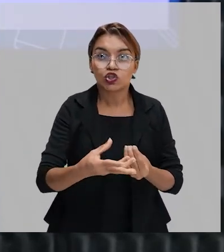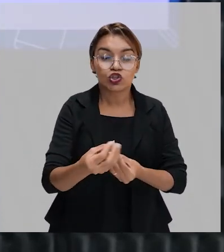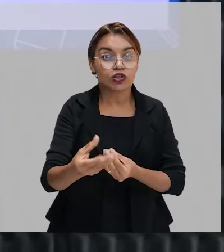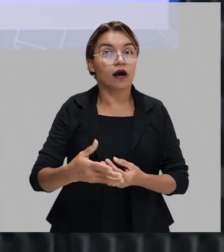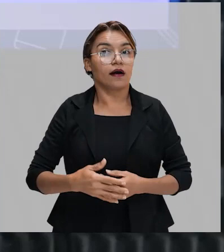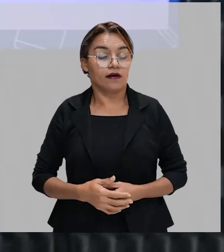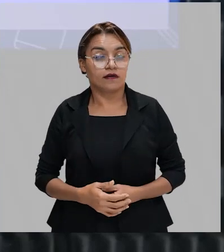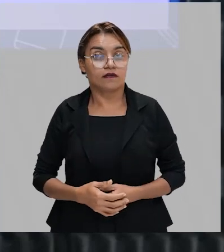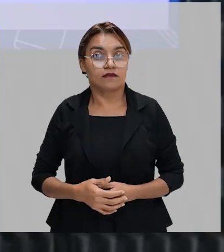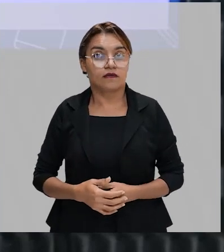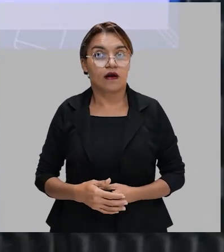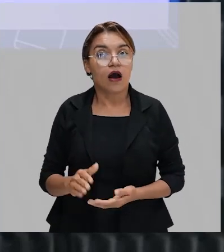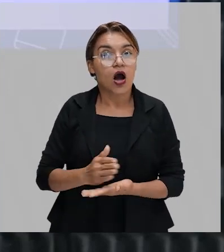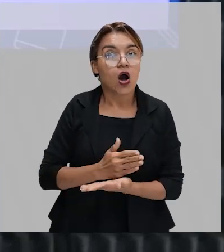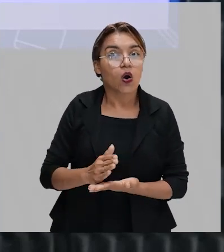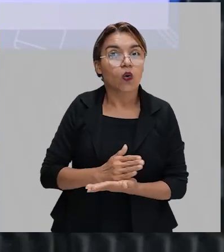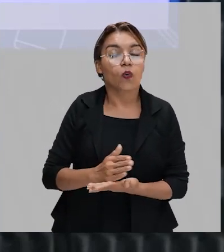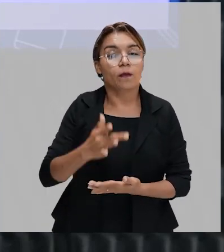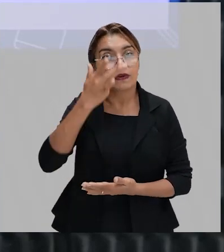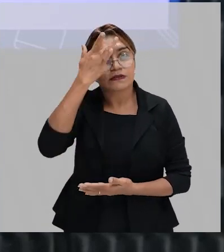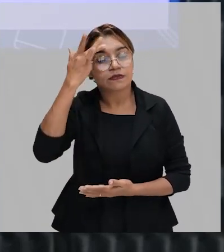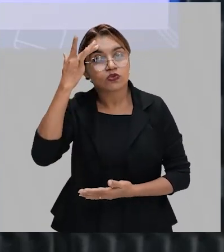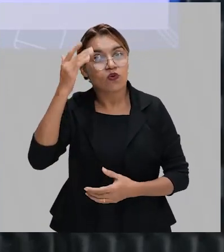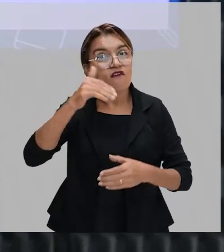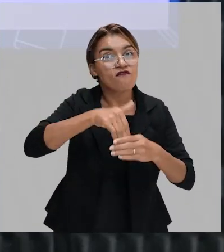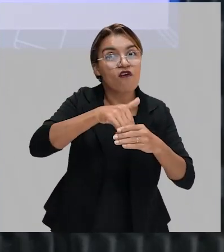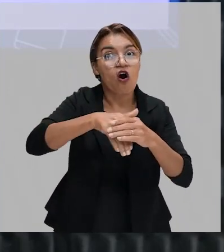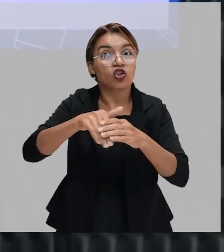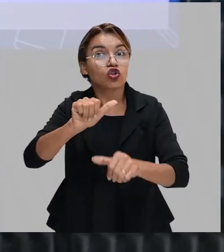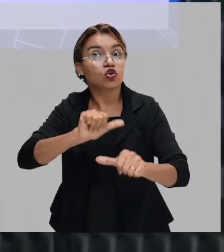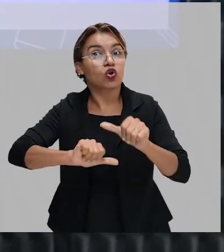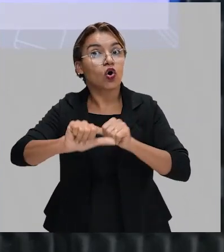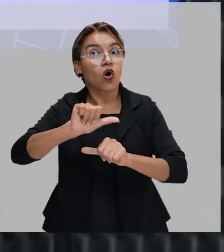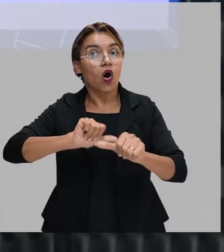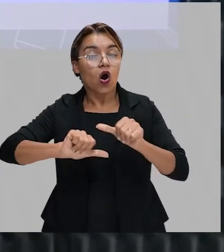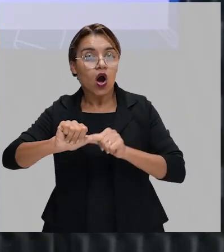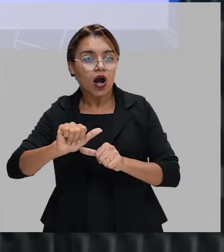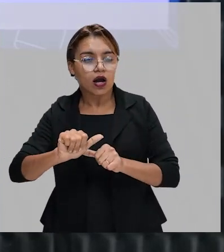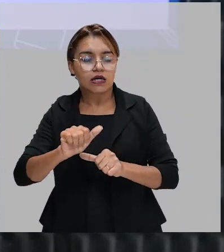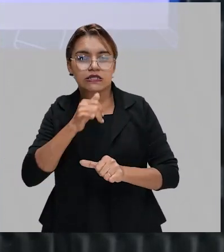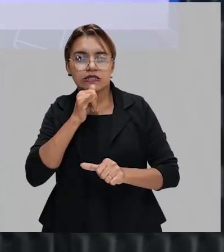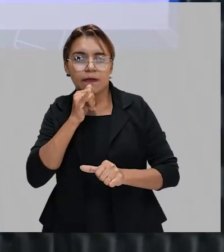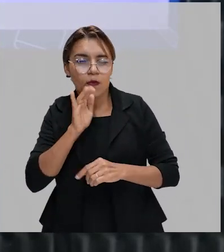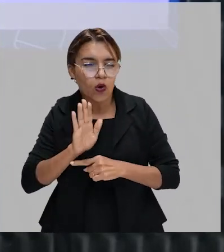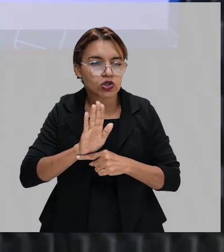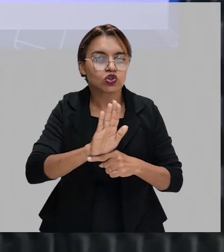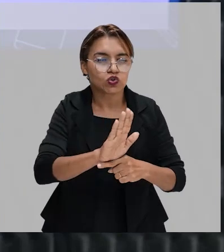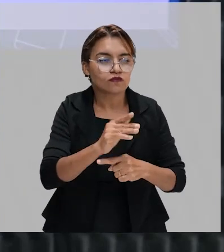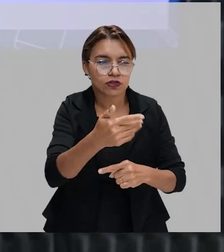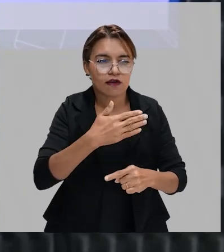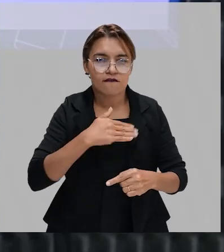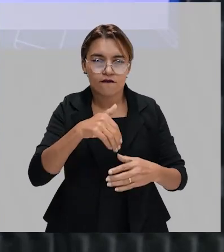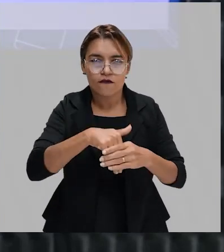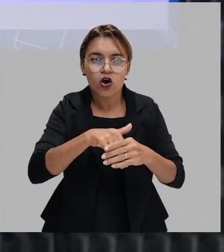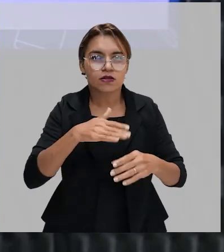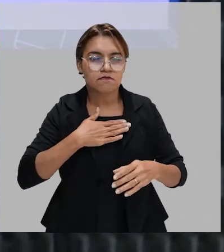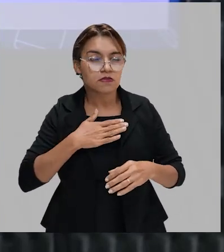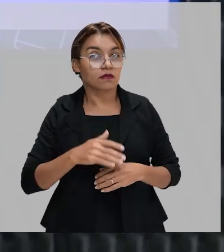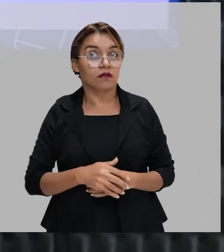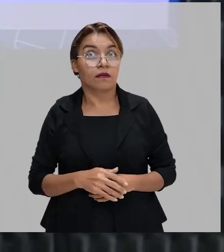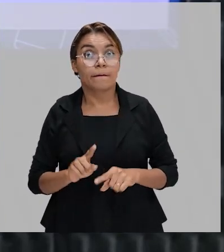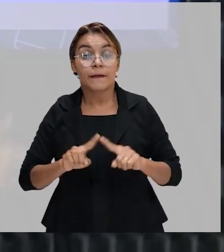gente querendo trocar voto, por favor. Isso não é de hoje. E aqui a gente tem, ó, o cara